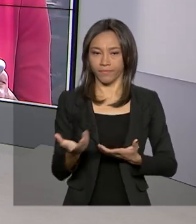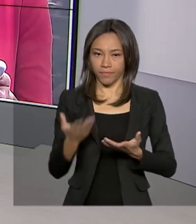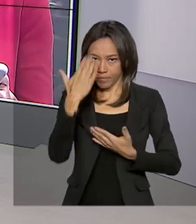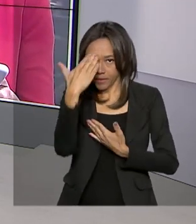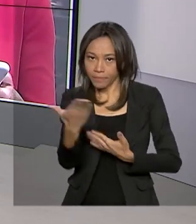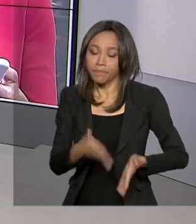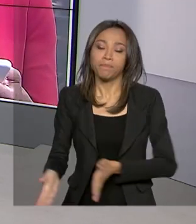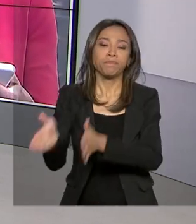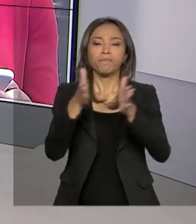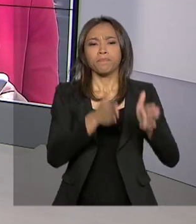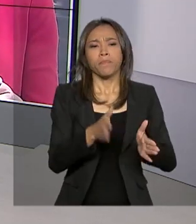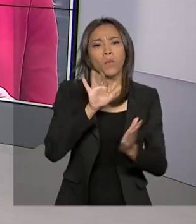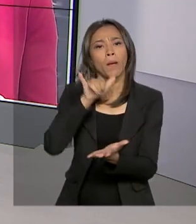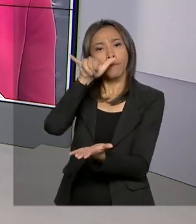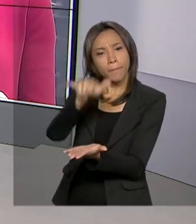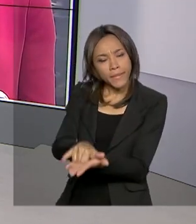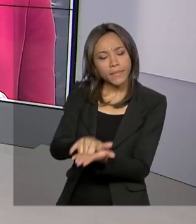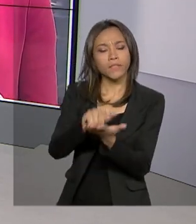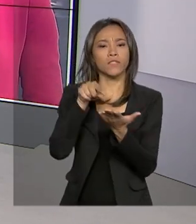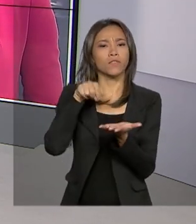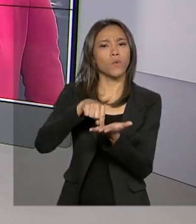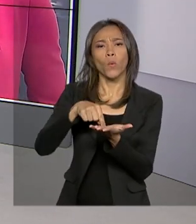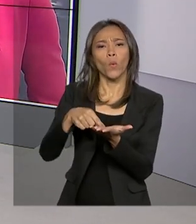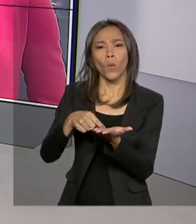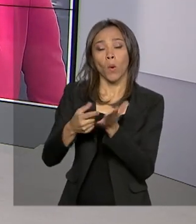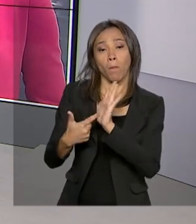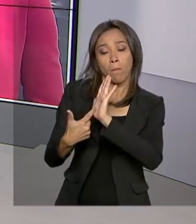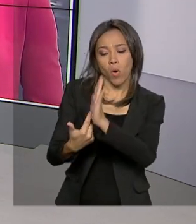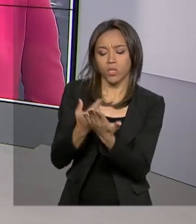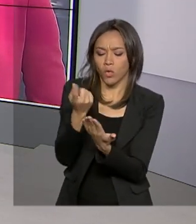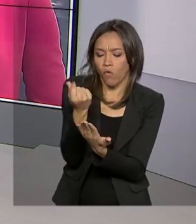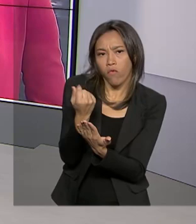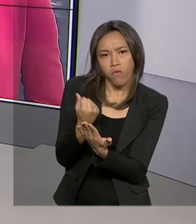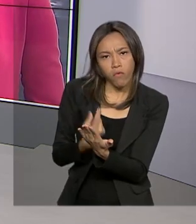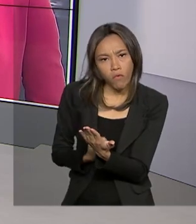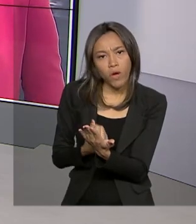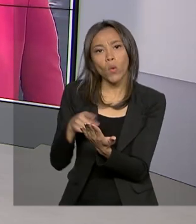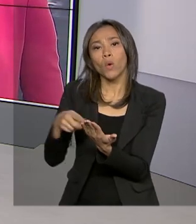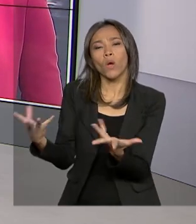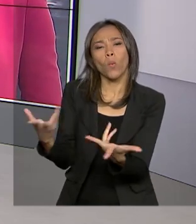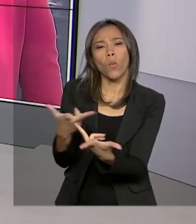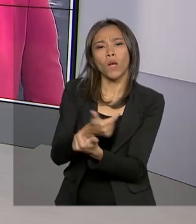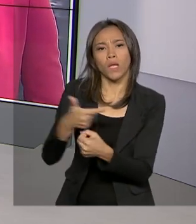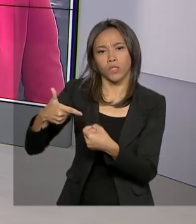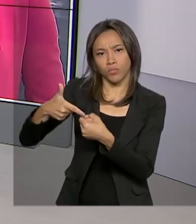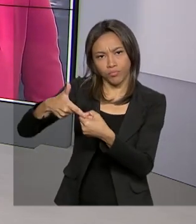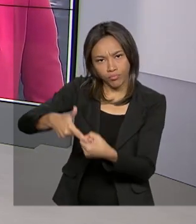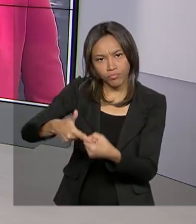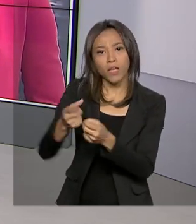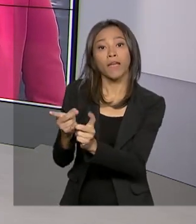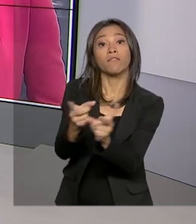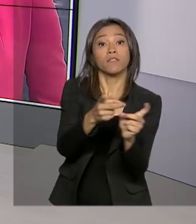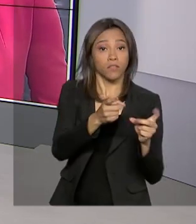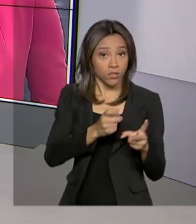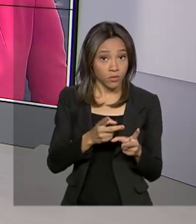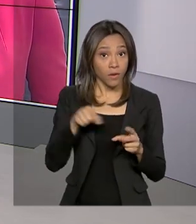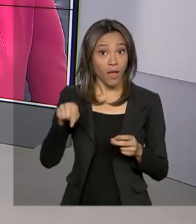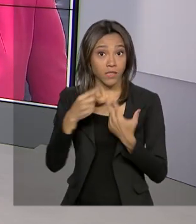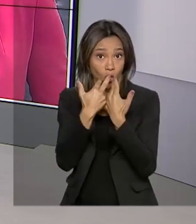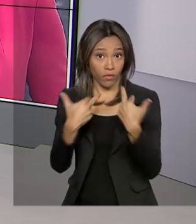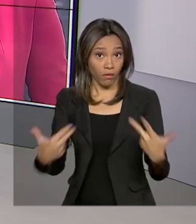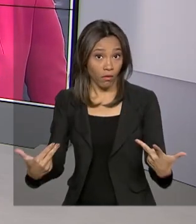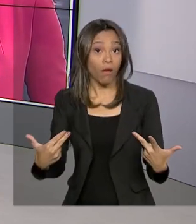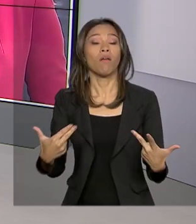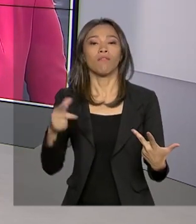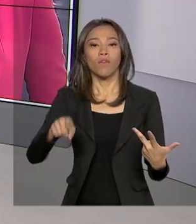Um aplicativo que mostra os preços e a qualidade dos combustíveis comercializados pelos postos. A novidade foi